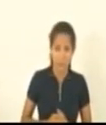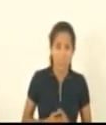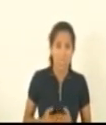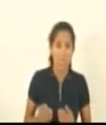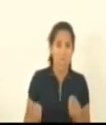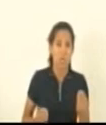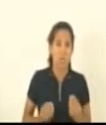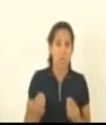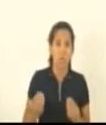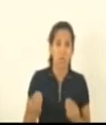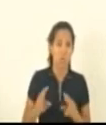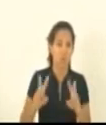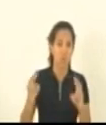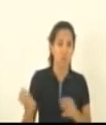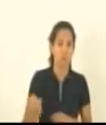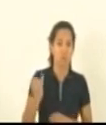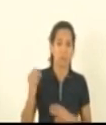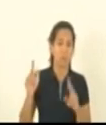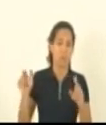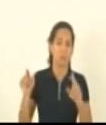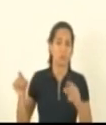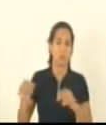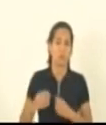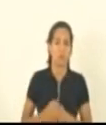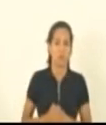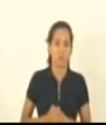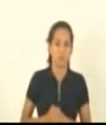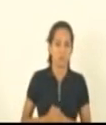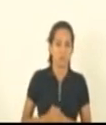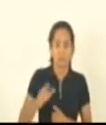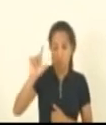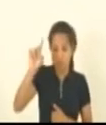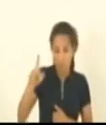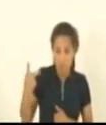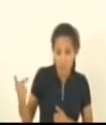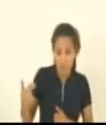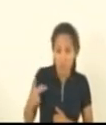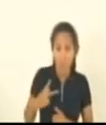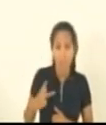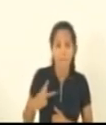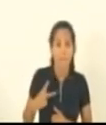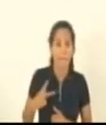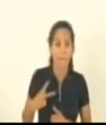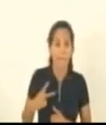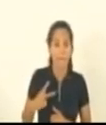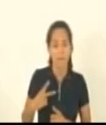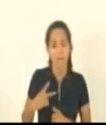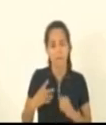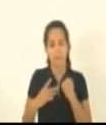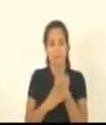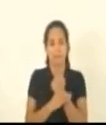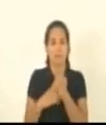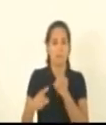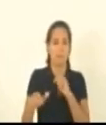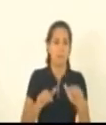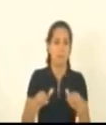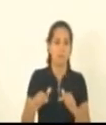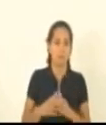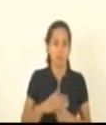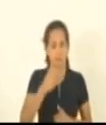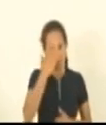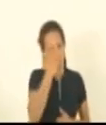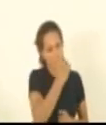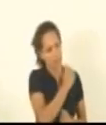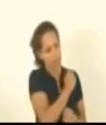fundamental como essa o seu indireito individual a um mínimo de segurança no seu trabalho obrigado forte